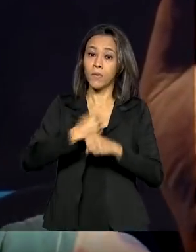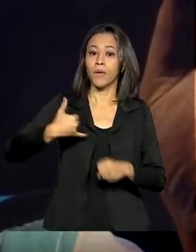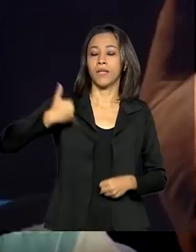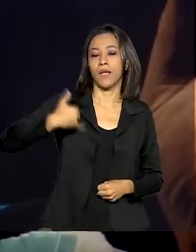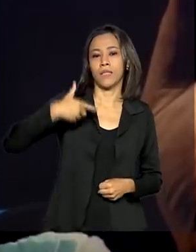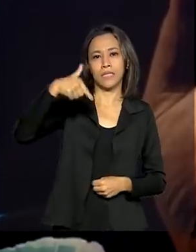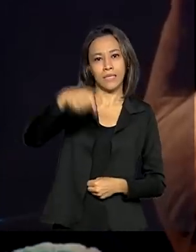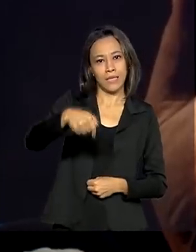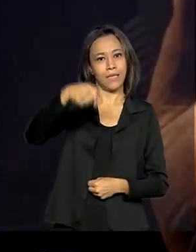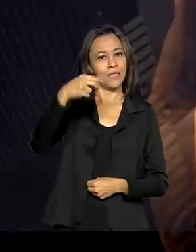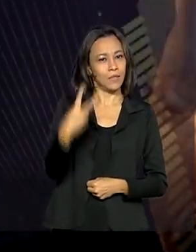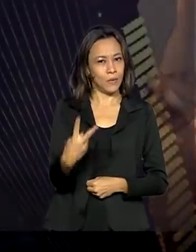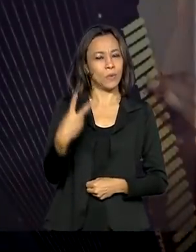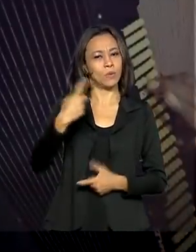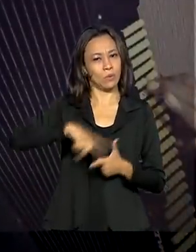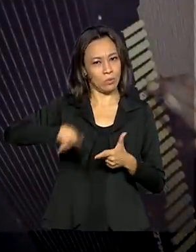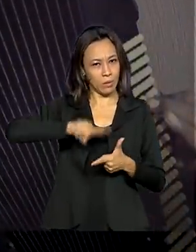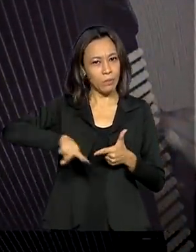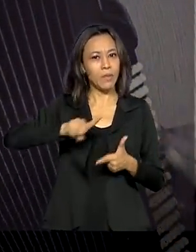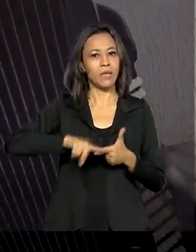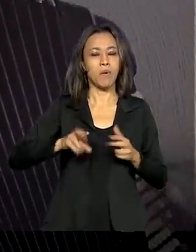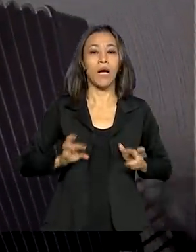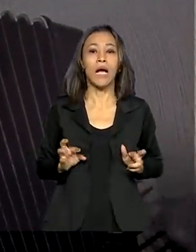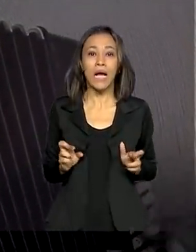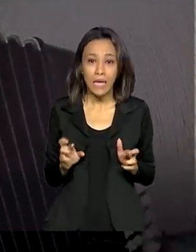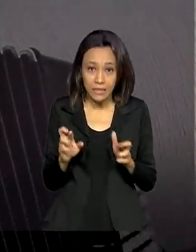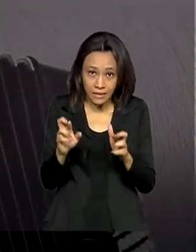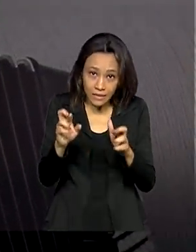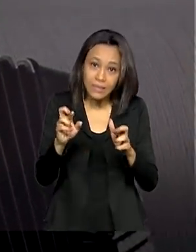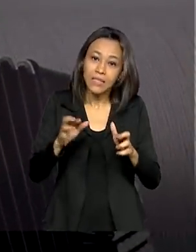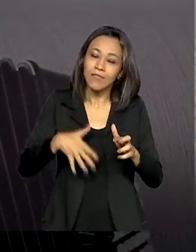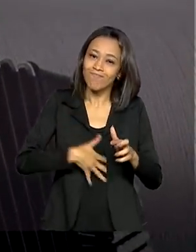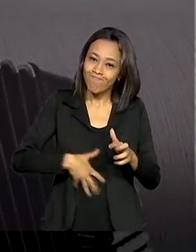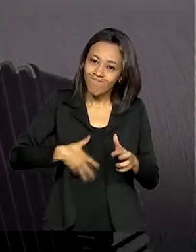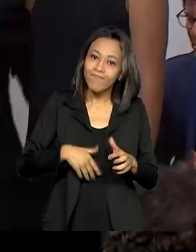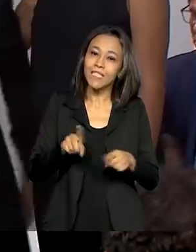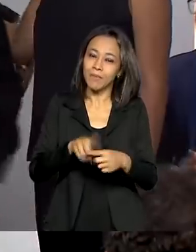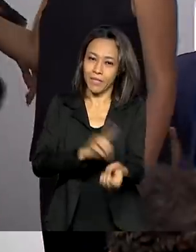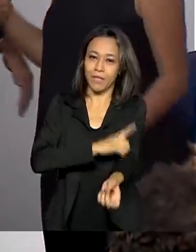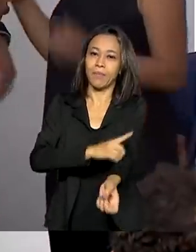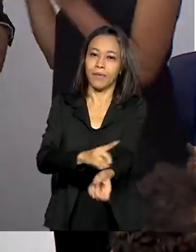anos, de complicações causadas por um câncer de bexiga e diabetes.